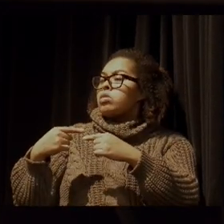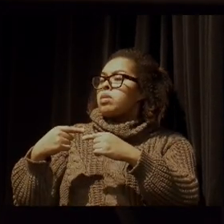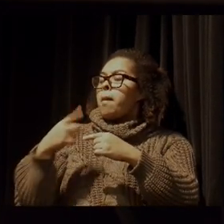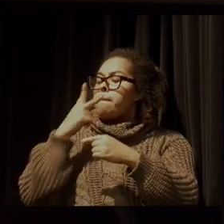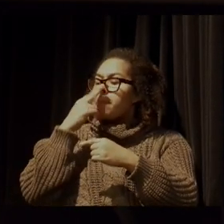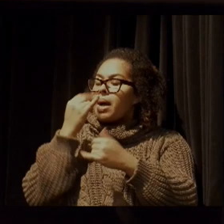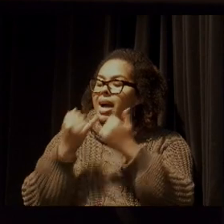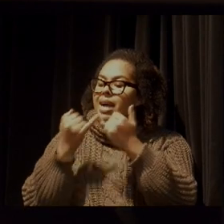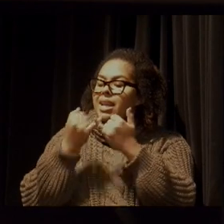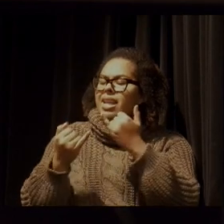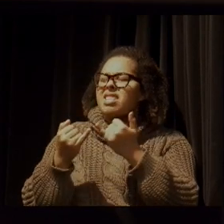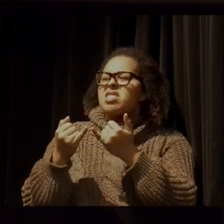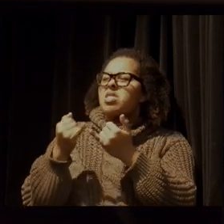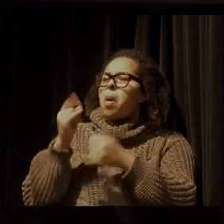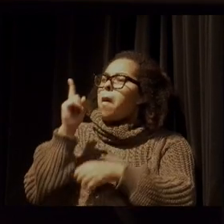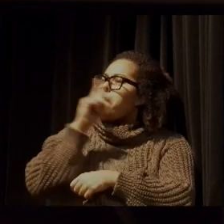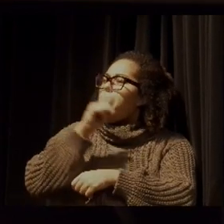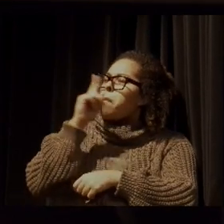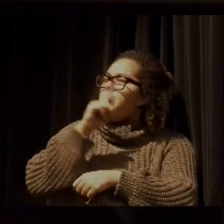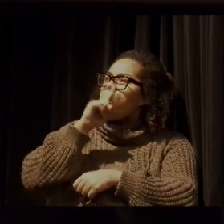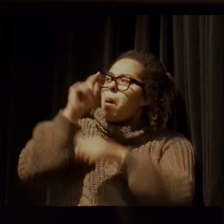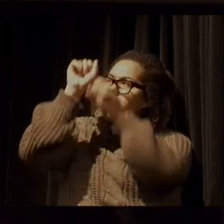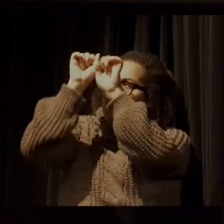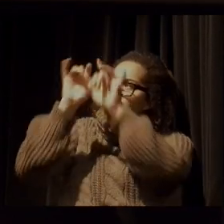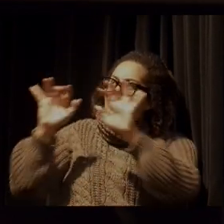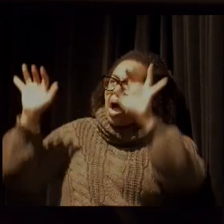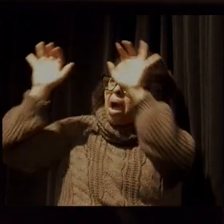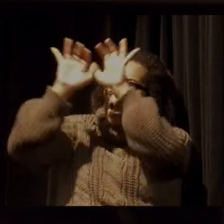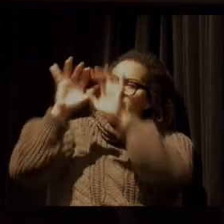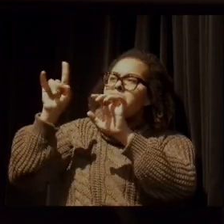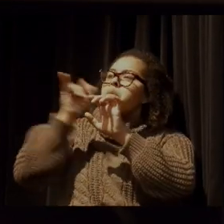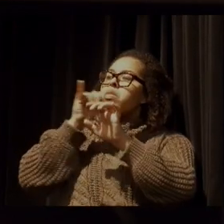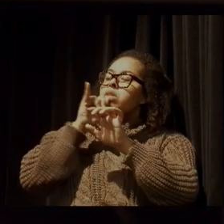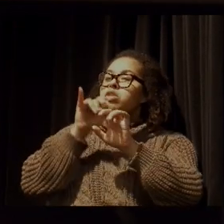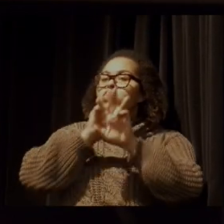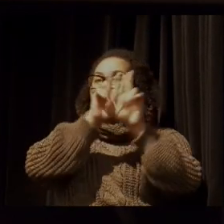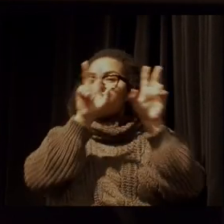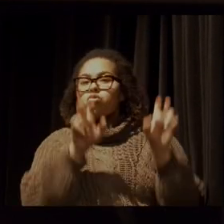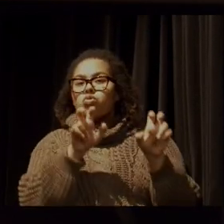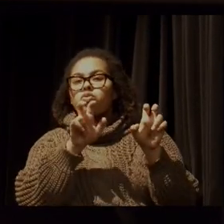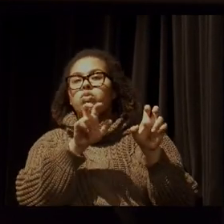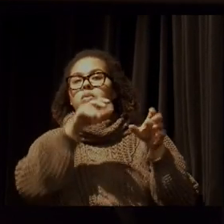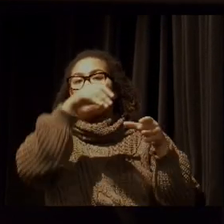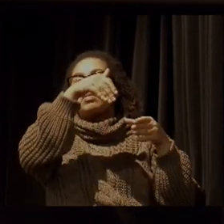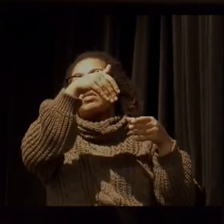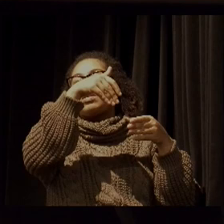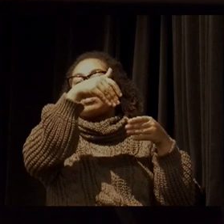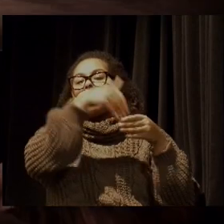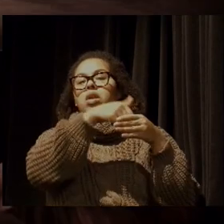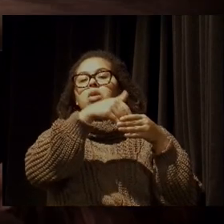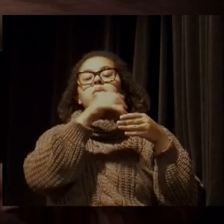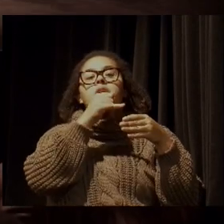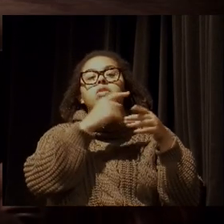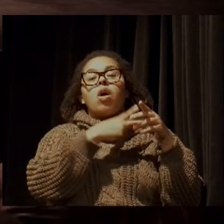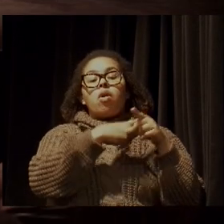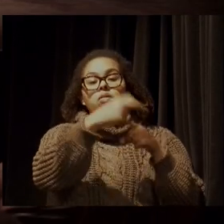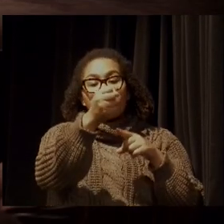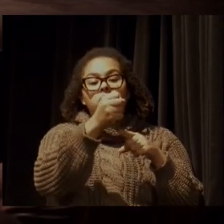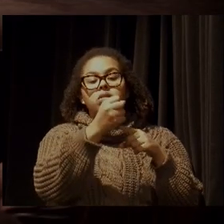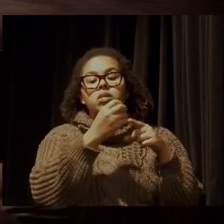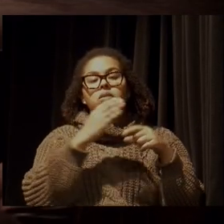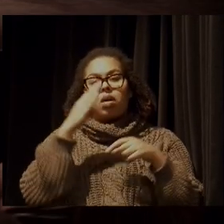déficit de imaginação de imaginar o que aconteceu com a eleição do Bolsonaro. Não estou fazendo política partidária, fui